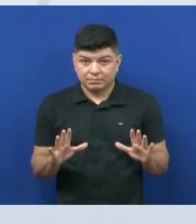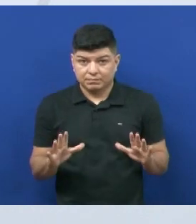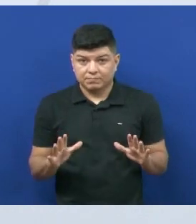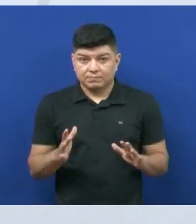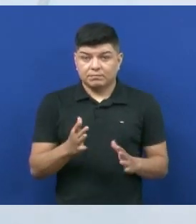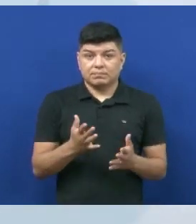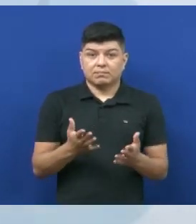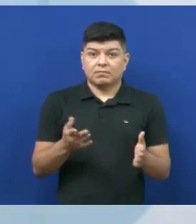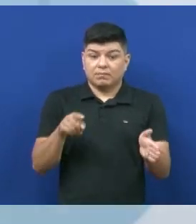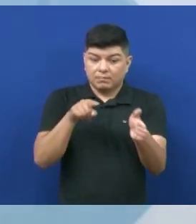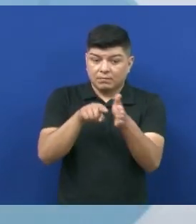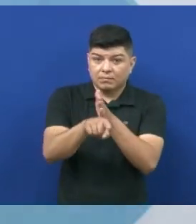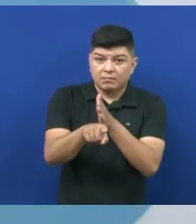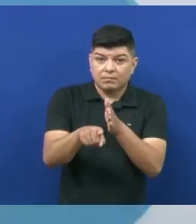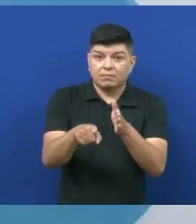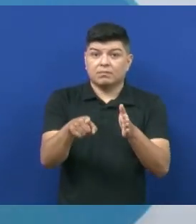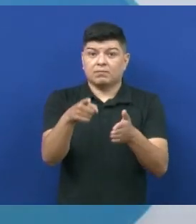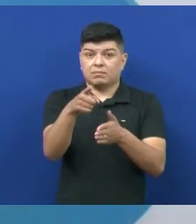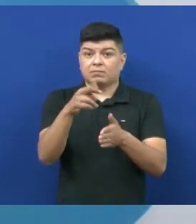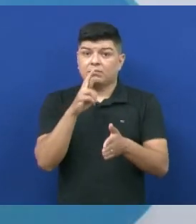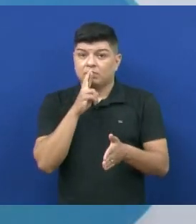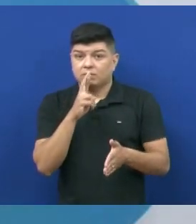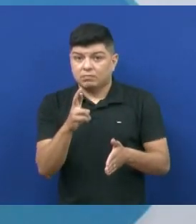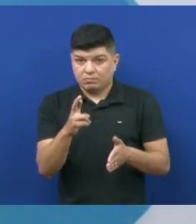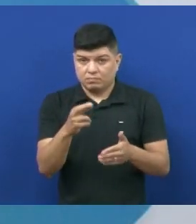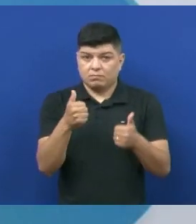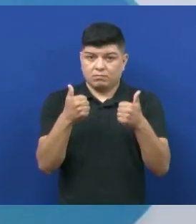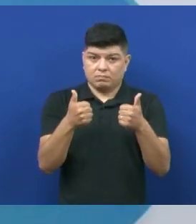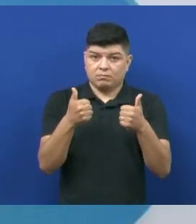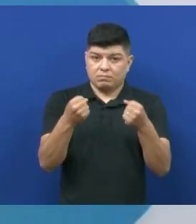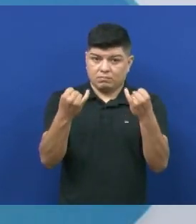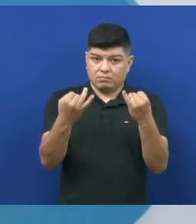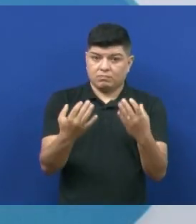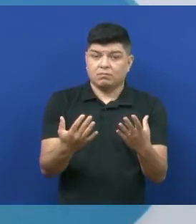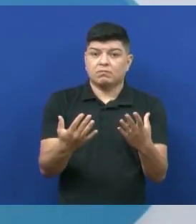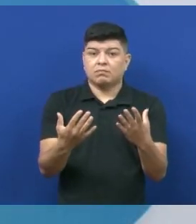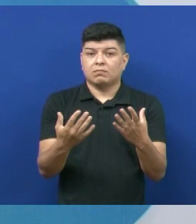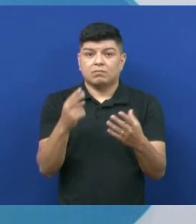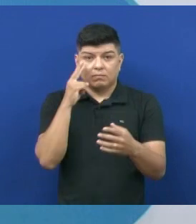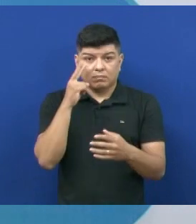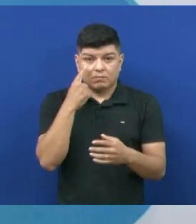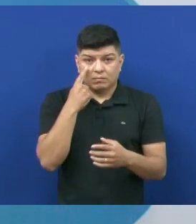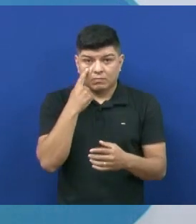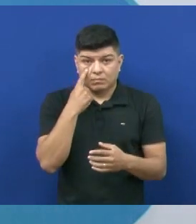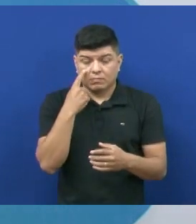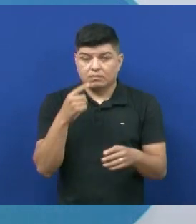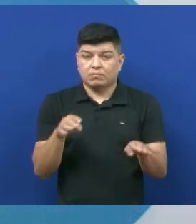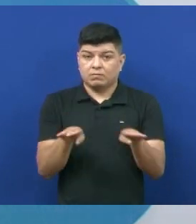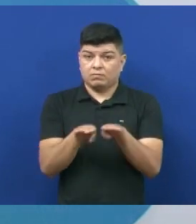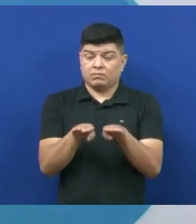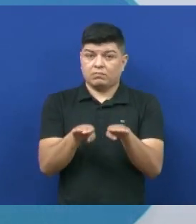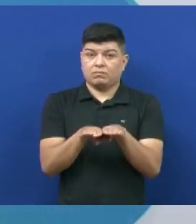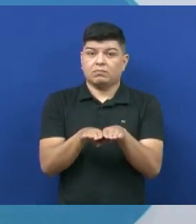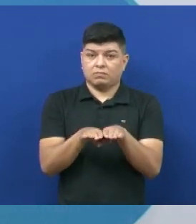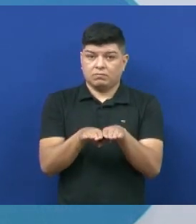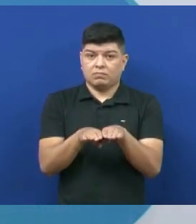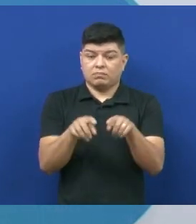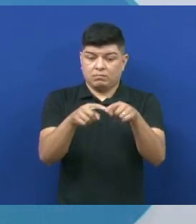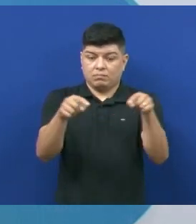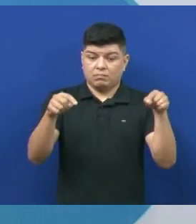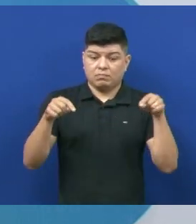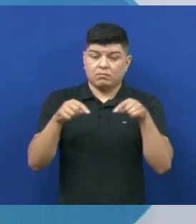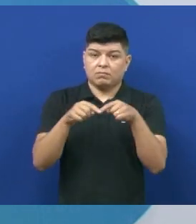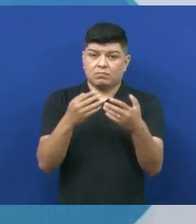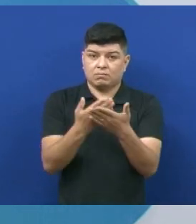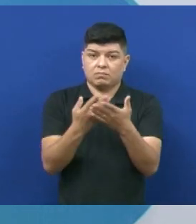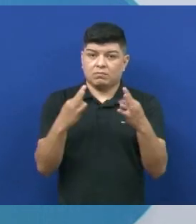coloquei essa questão aí para você aplicar o que a gente falou aqui agora há pouco e também você viu na sala de aula